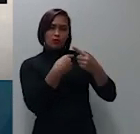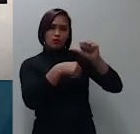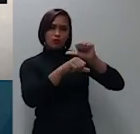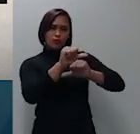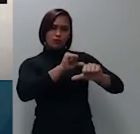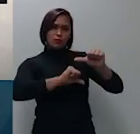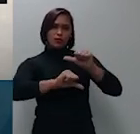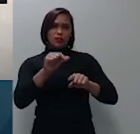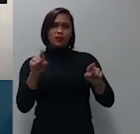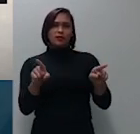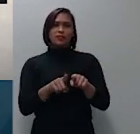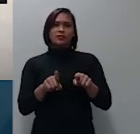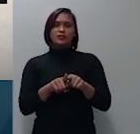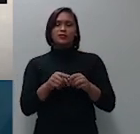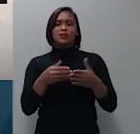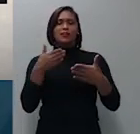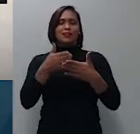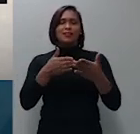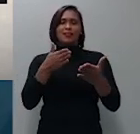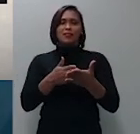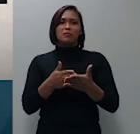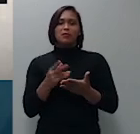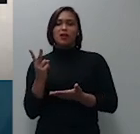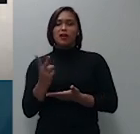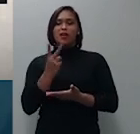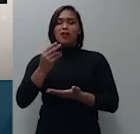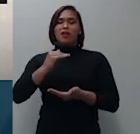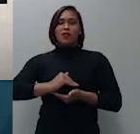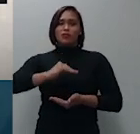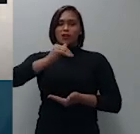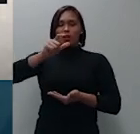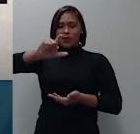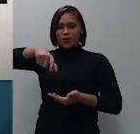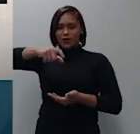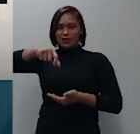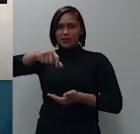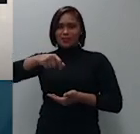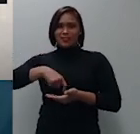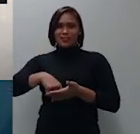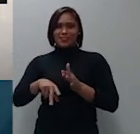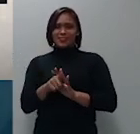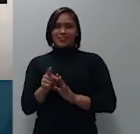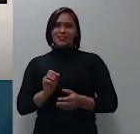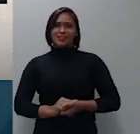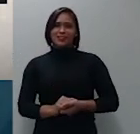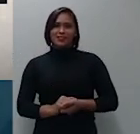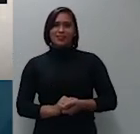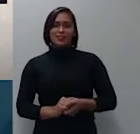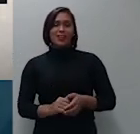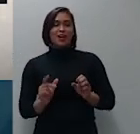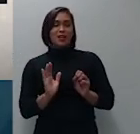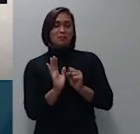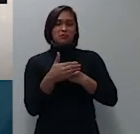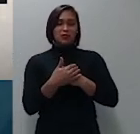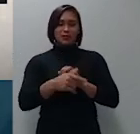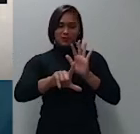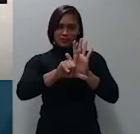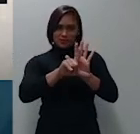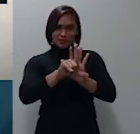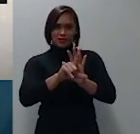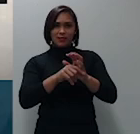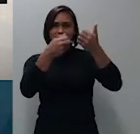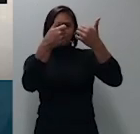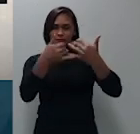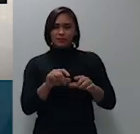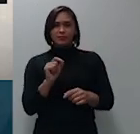limite quantitativo em crédito quirografável a proteção legal como se constata destina-se a garantir o